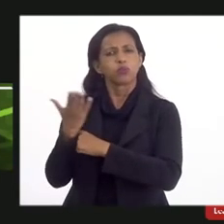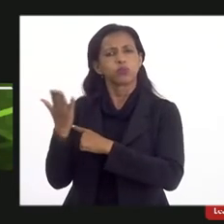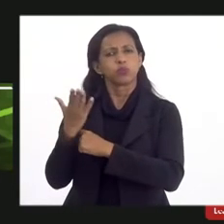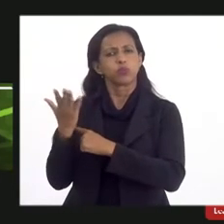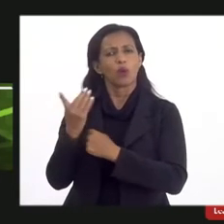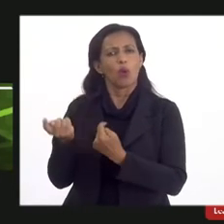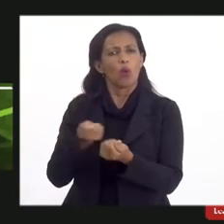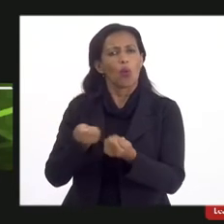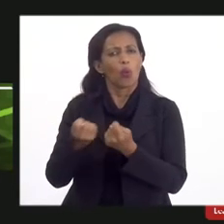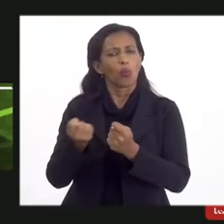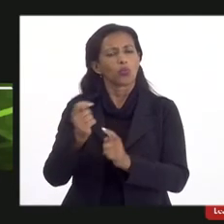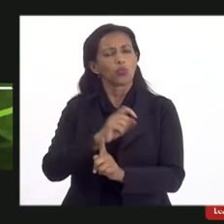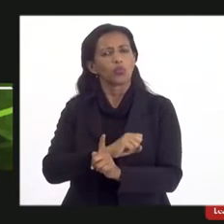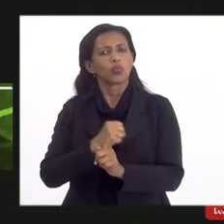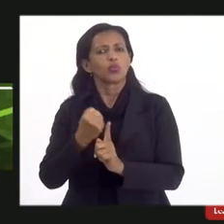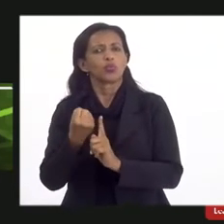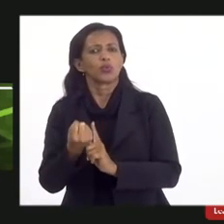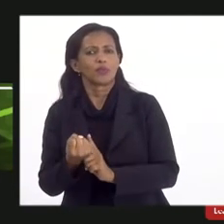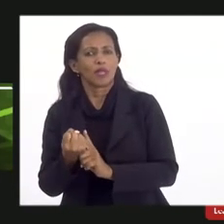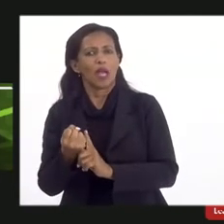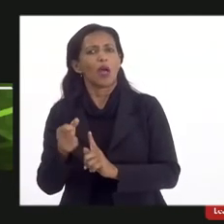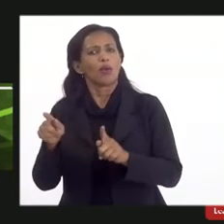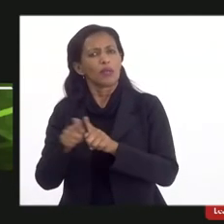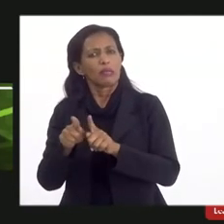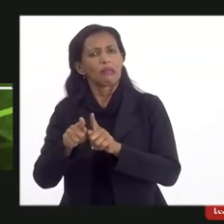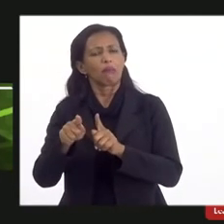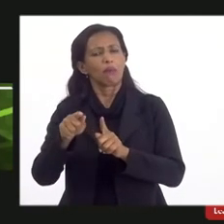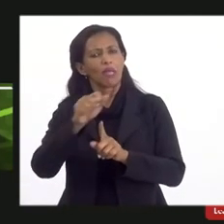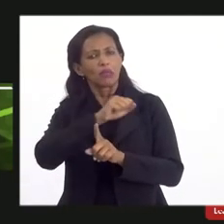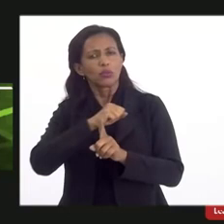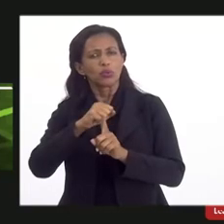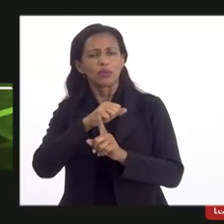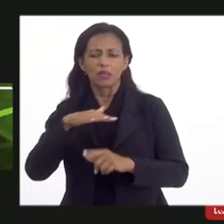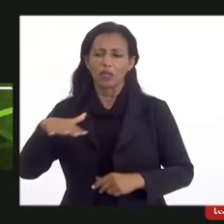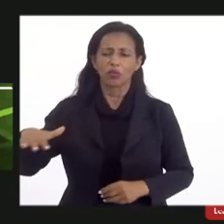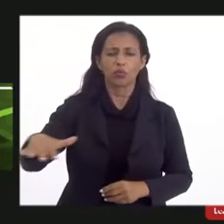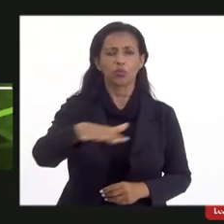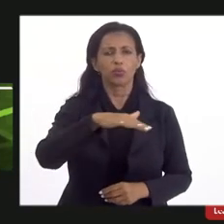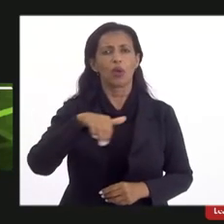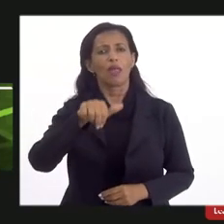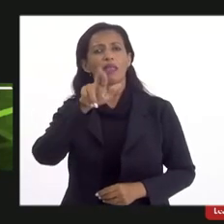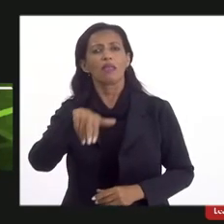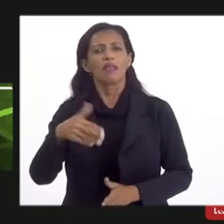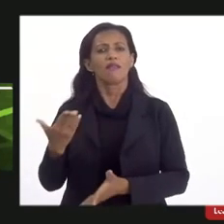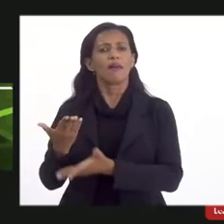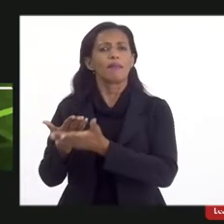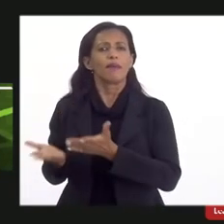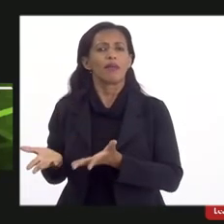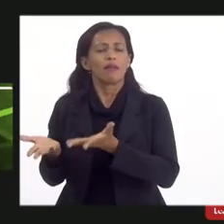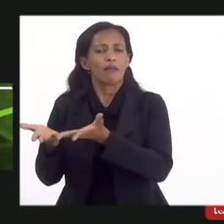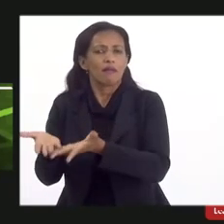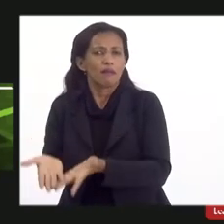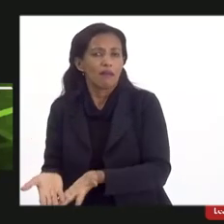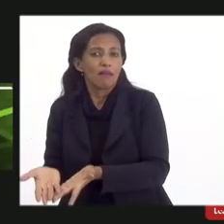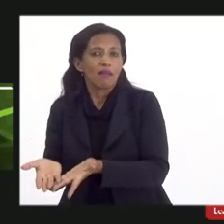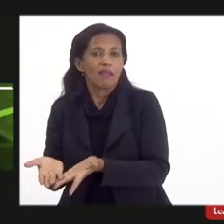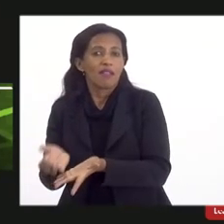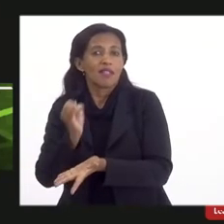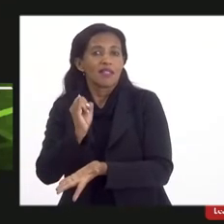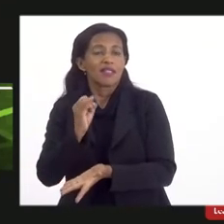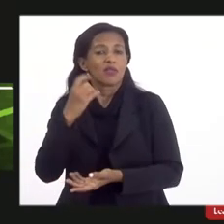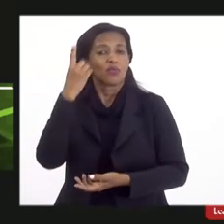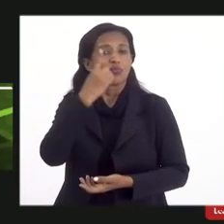controle social e à sociedade então quem vai perder com isso se os